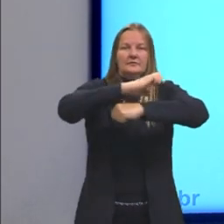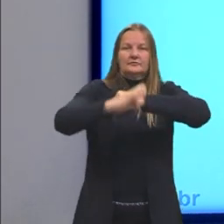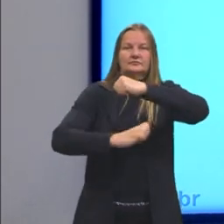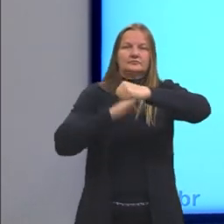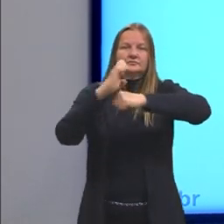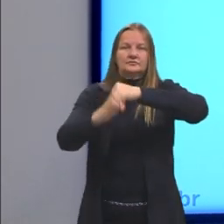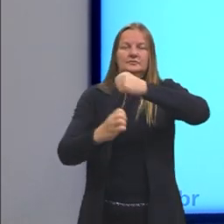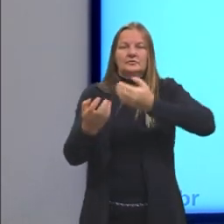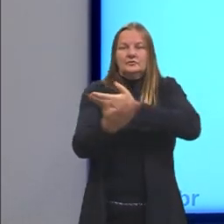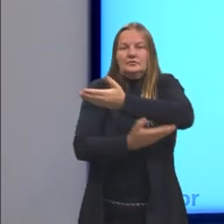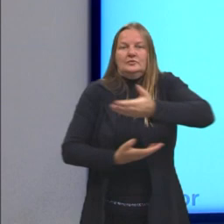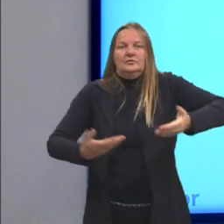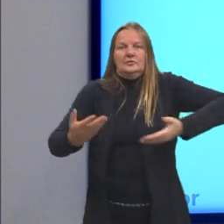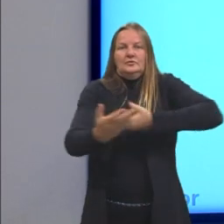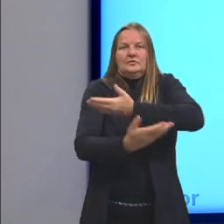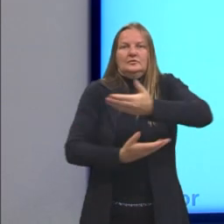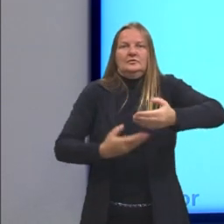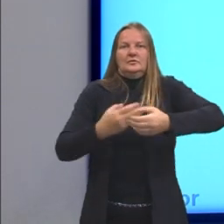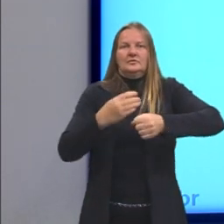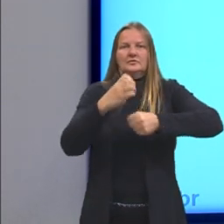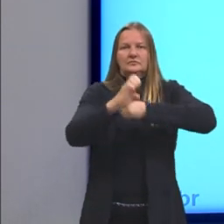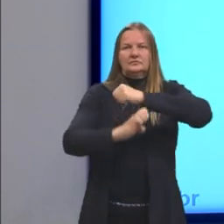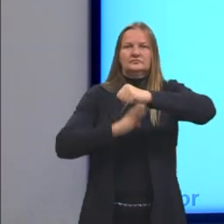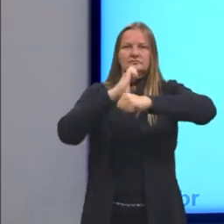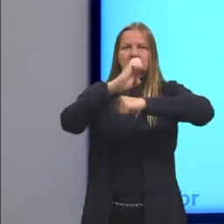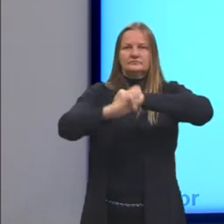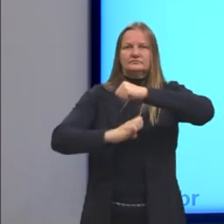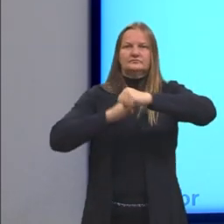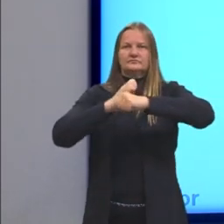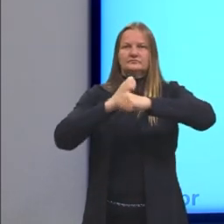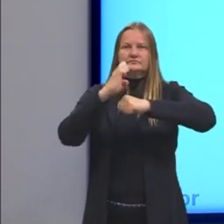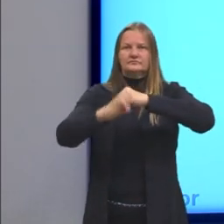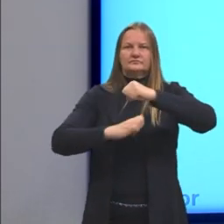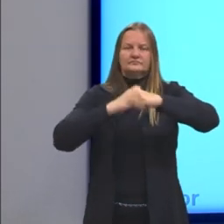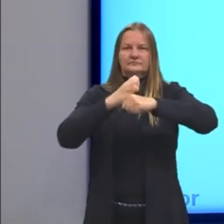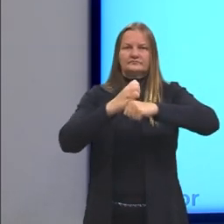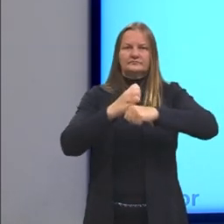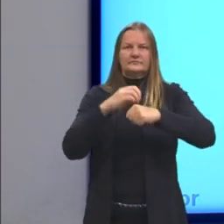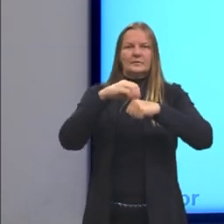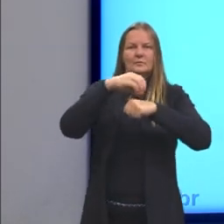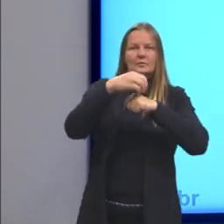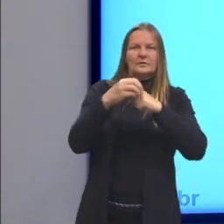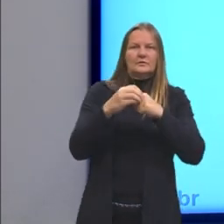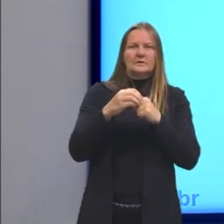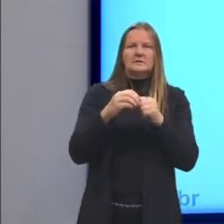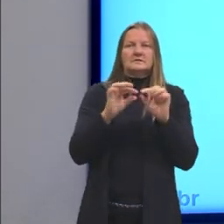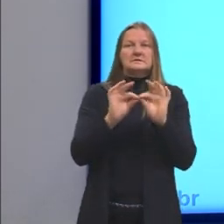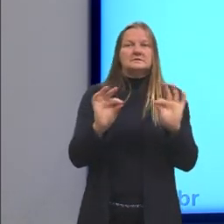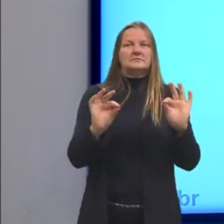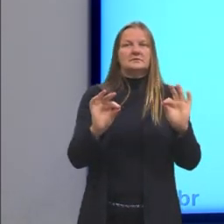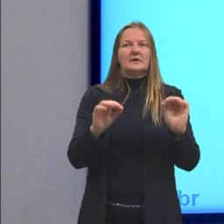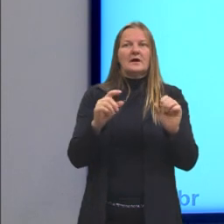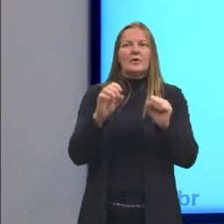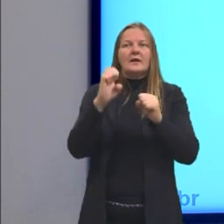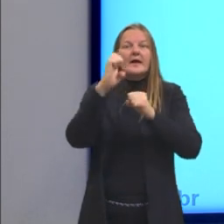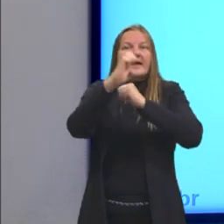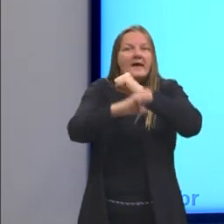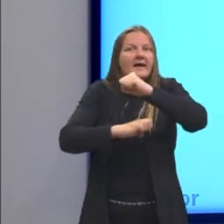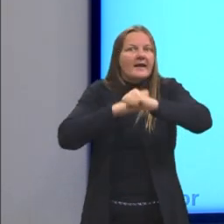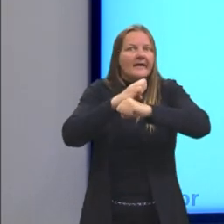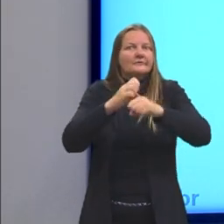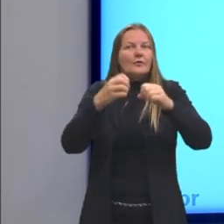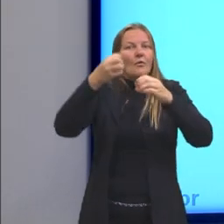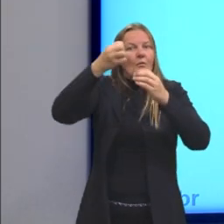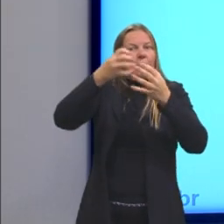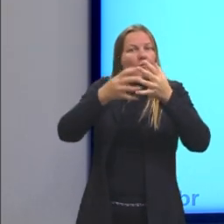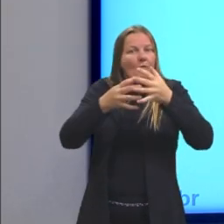Antes, a gente viu a molécula de um jeito mais simples, somente um círculo. Agora, gente está vendo os elétrons aqui sendo